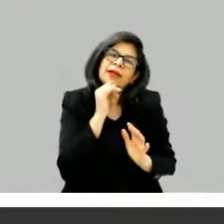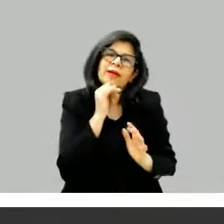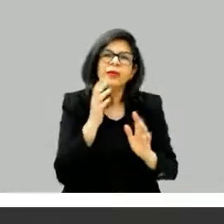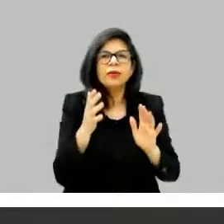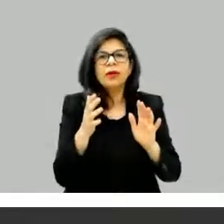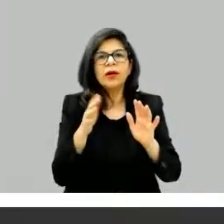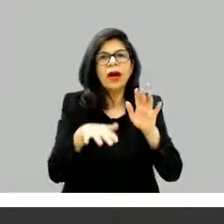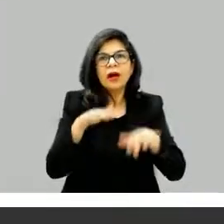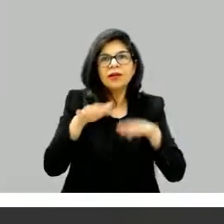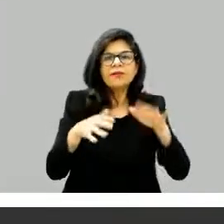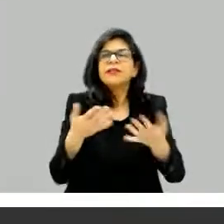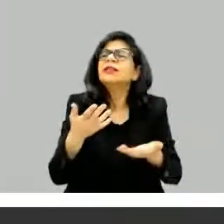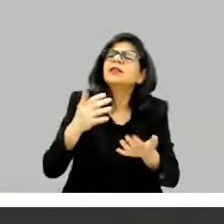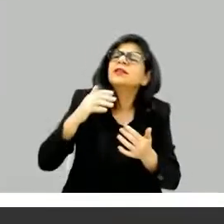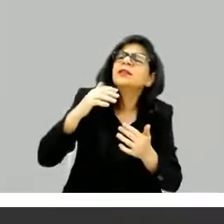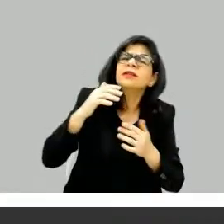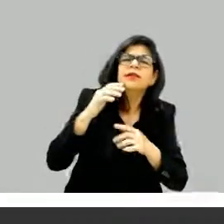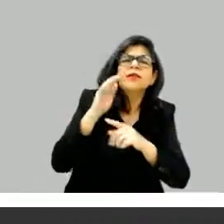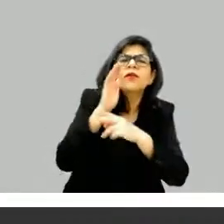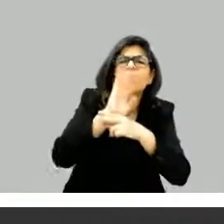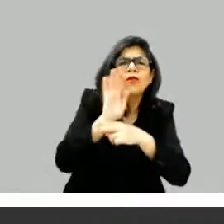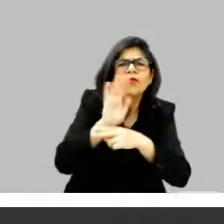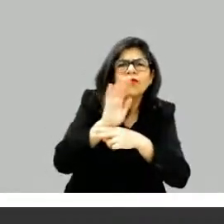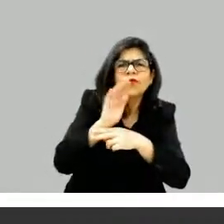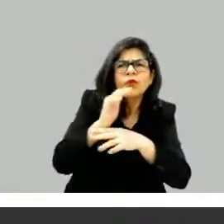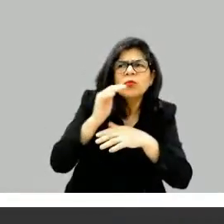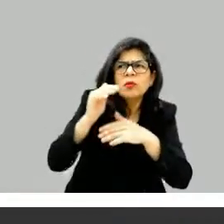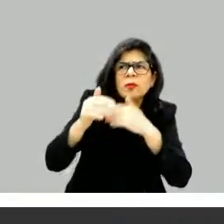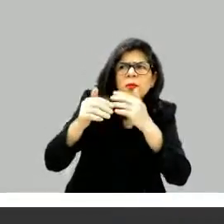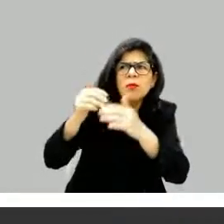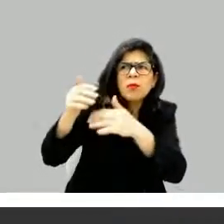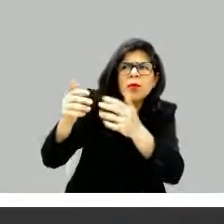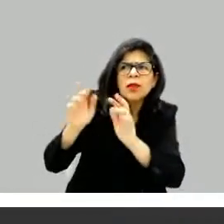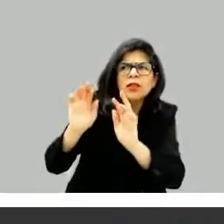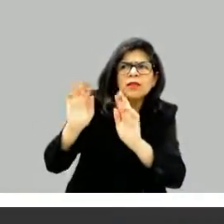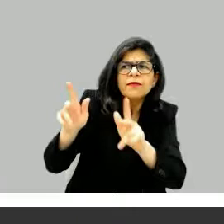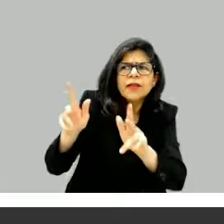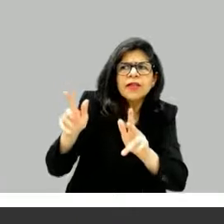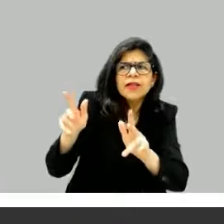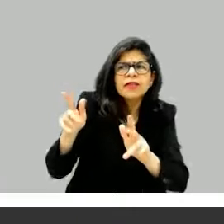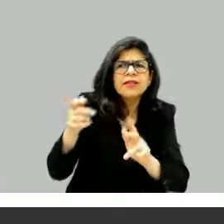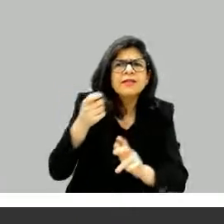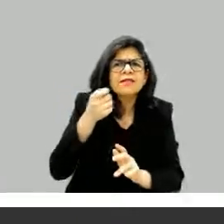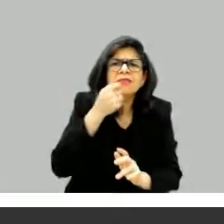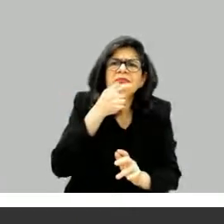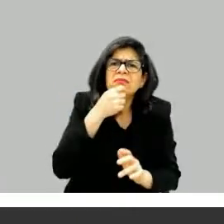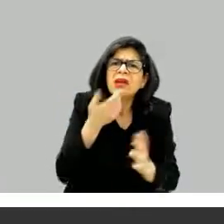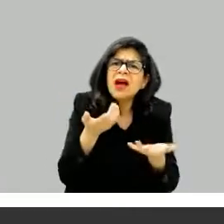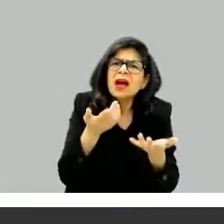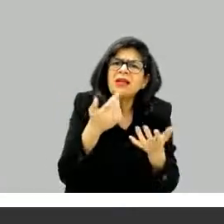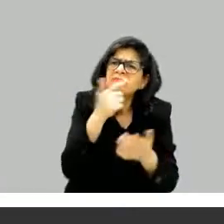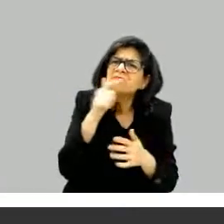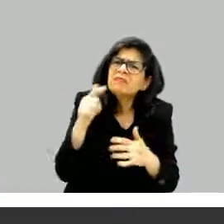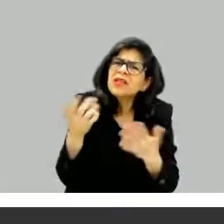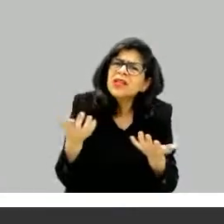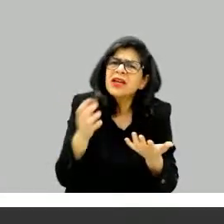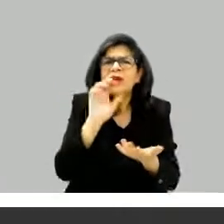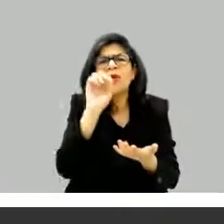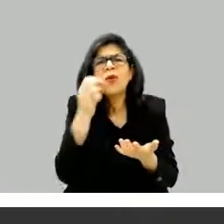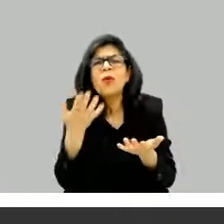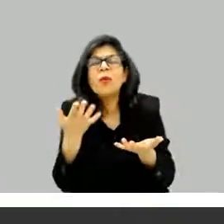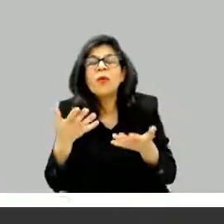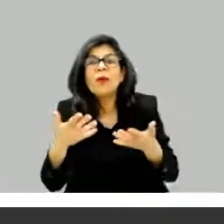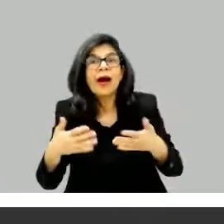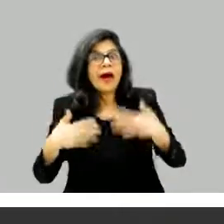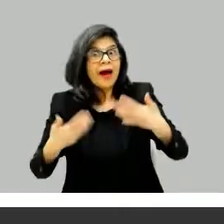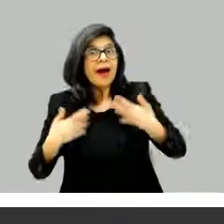próximo, entendeu? Não vejo sentido. A temporada foi estruturada, para mim, a maneira de